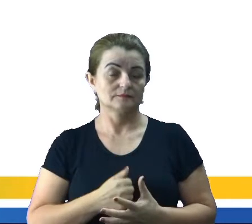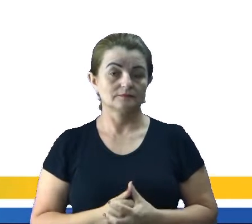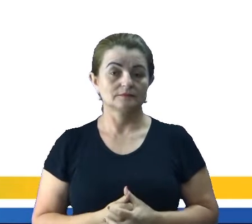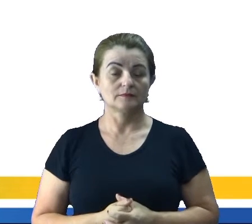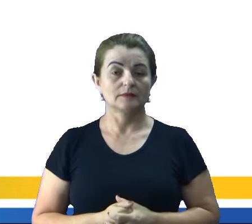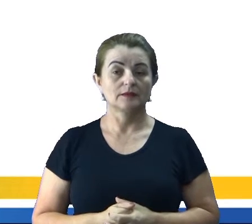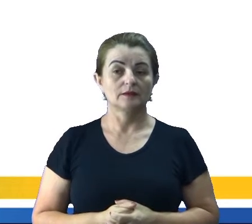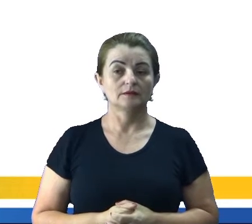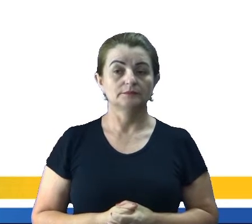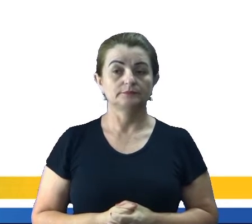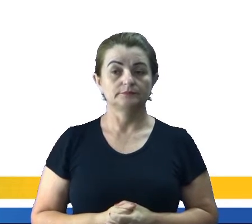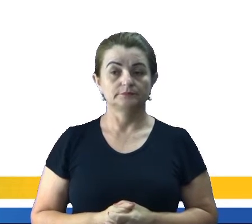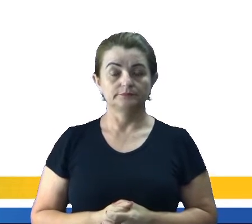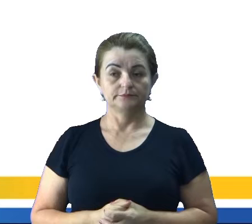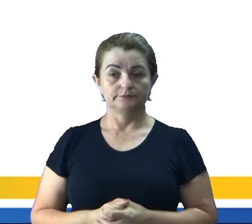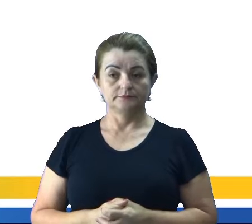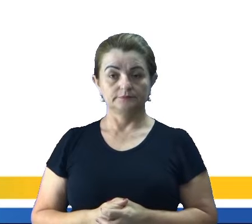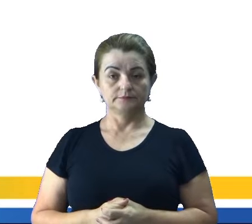acontecer.